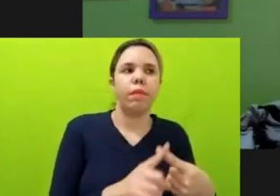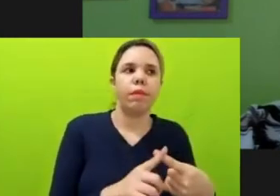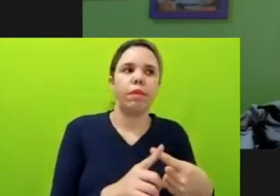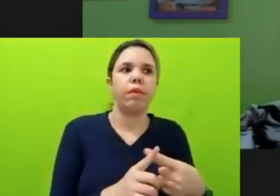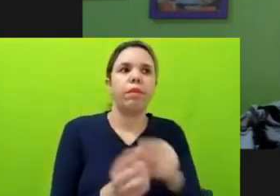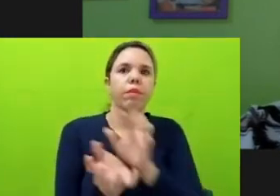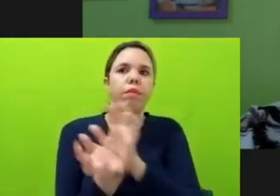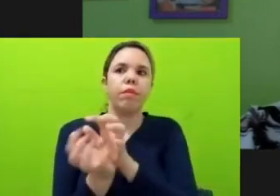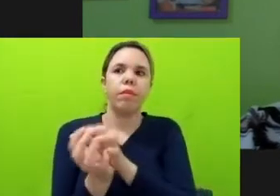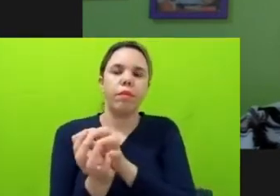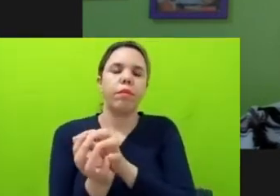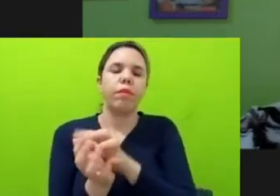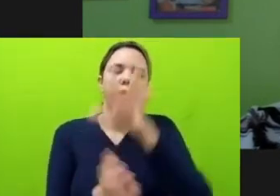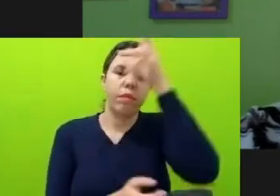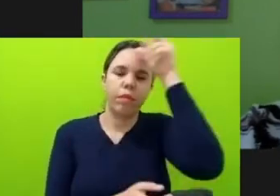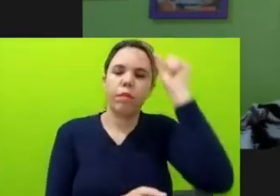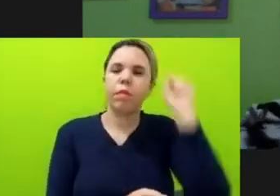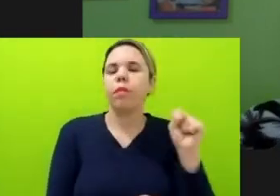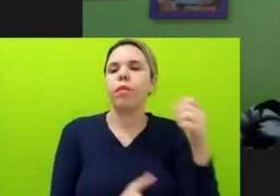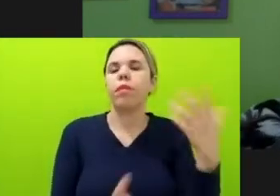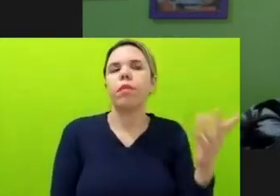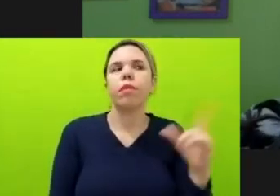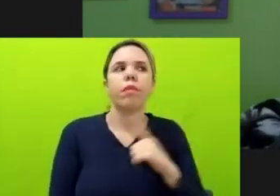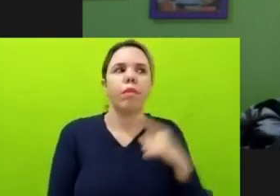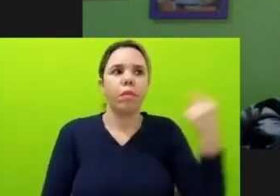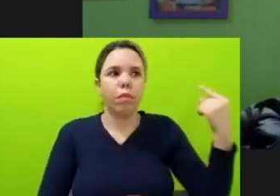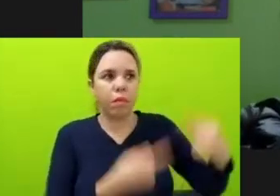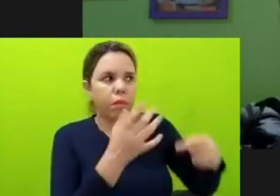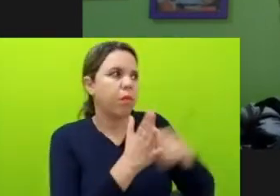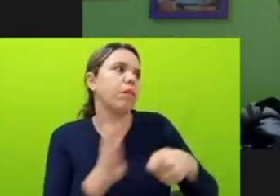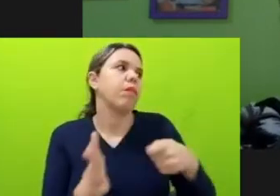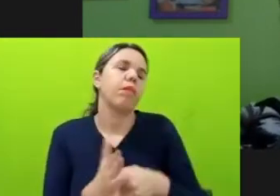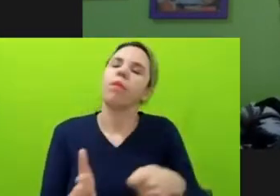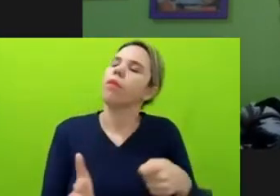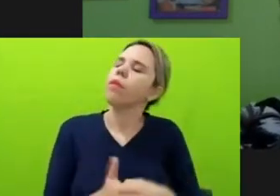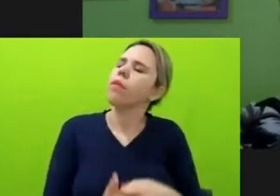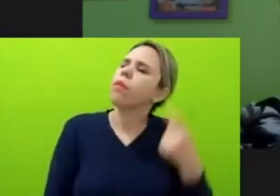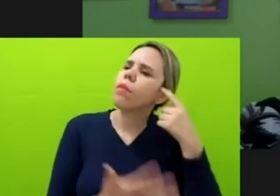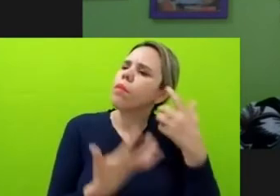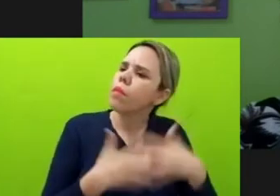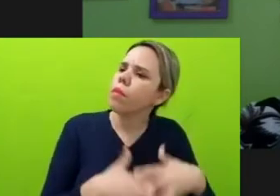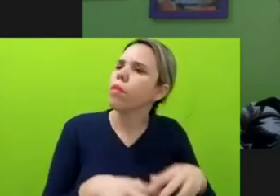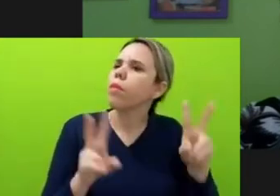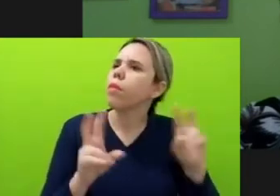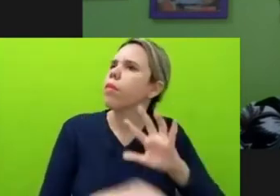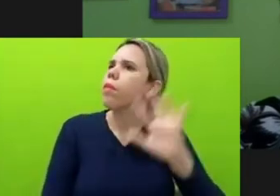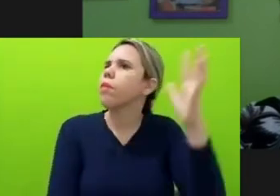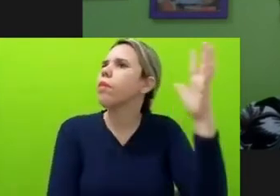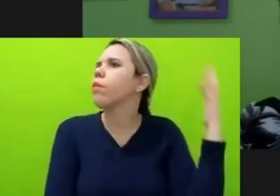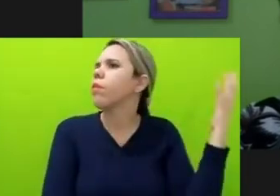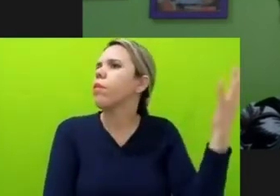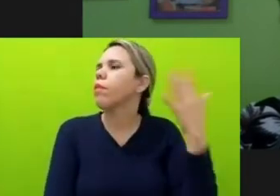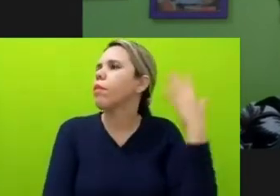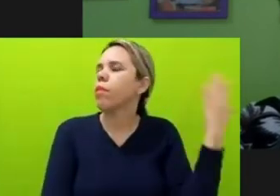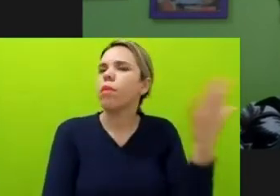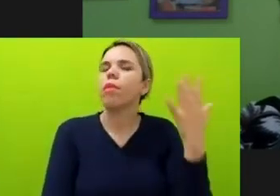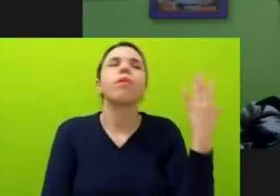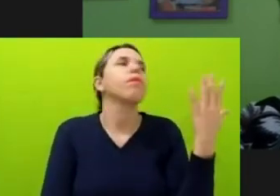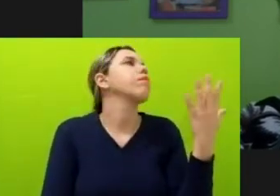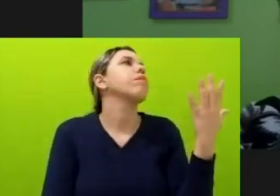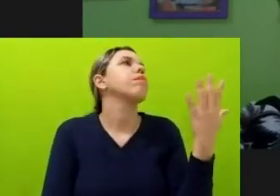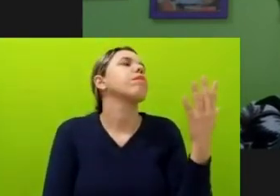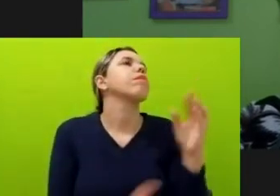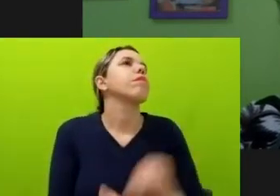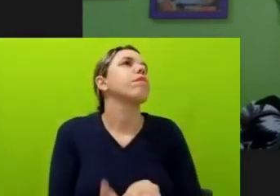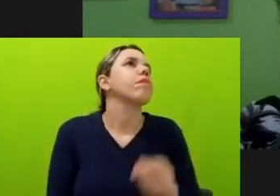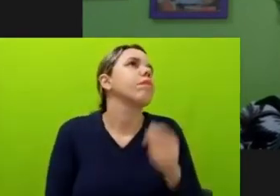estados têm de políticas pensadas para as questões climáticas? E, assim, é muito incipiente ainda, eu acho